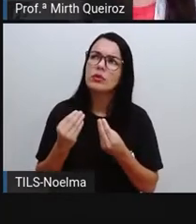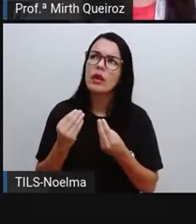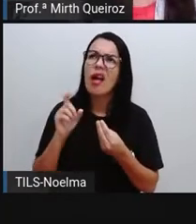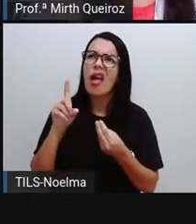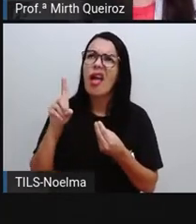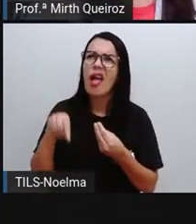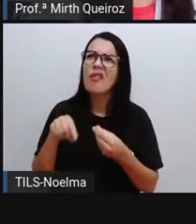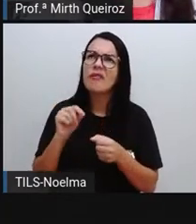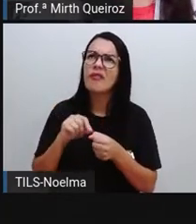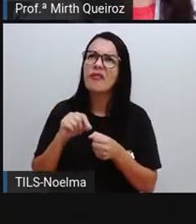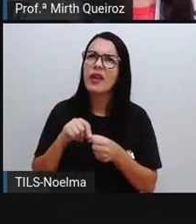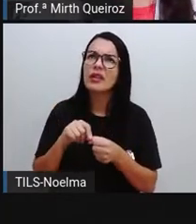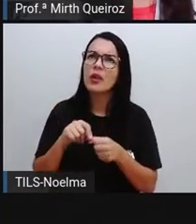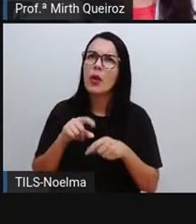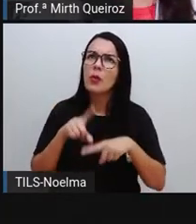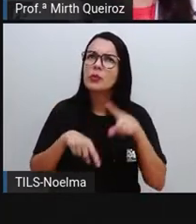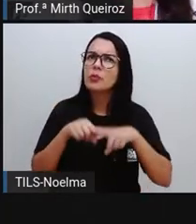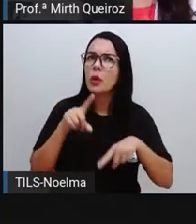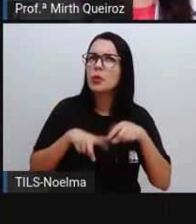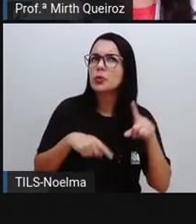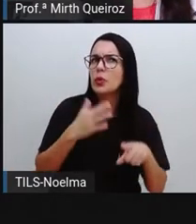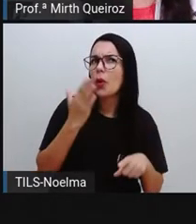produzidos esses bens de consumo?